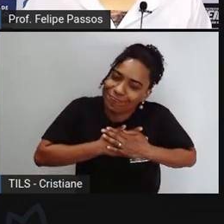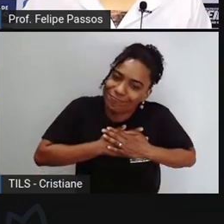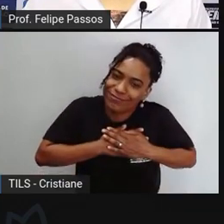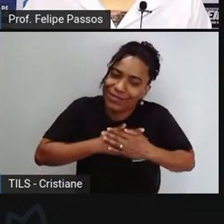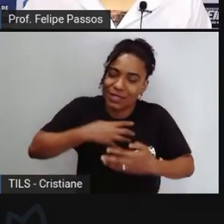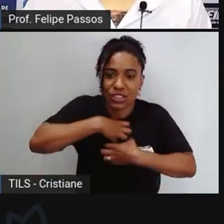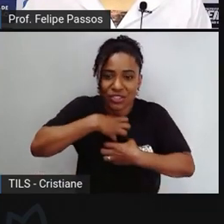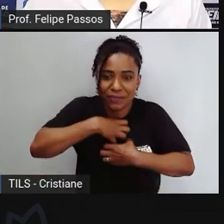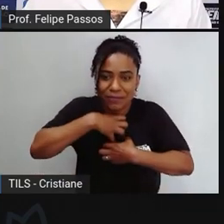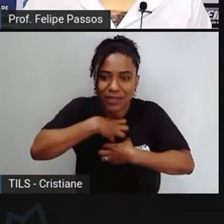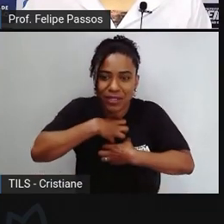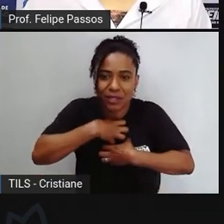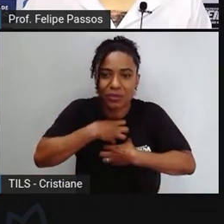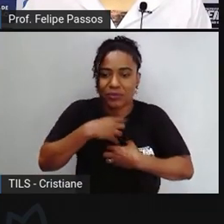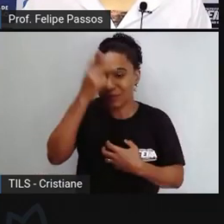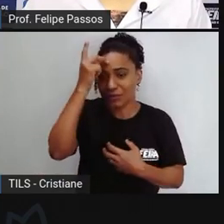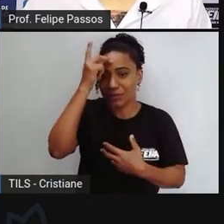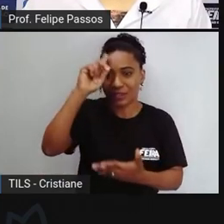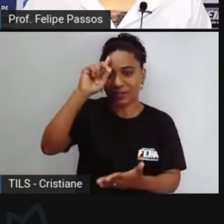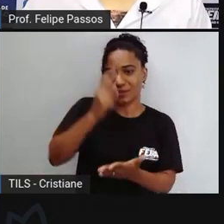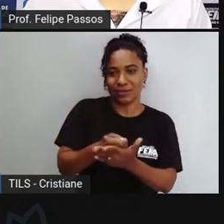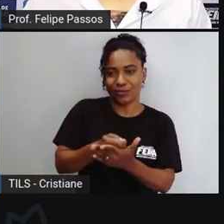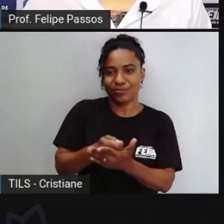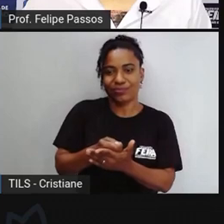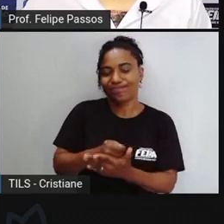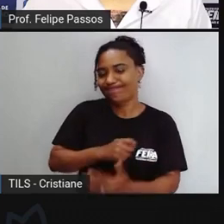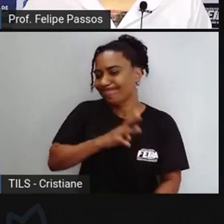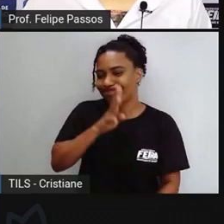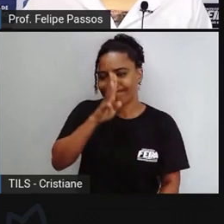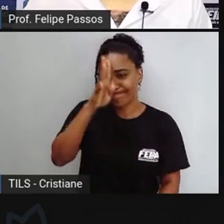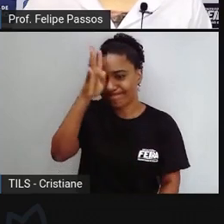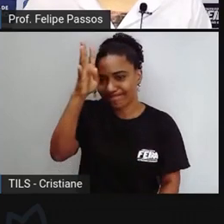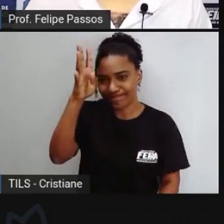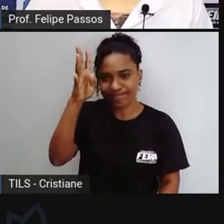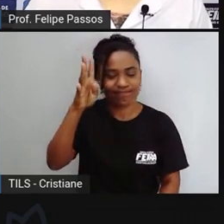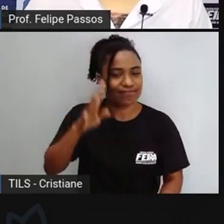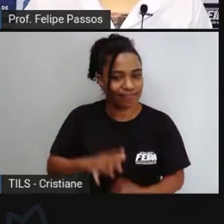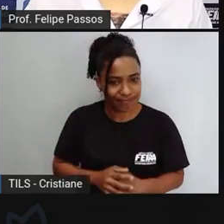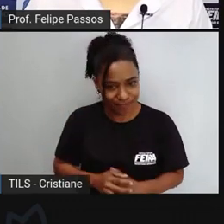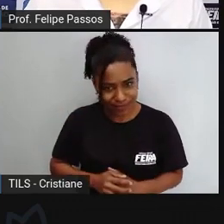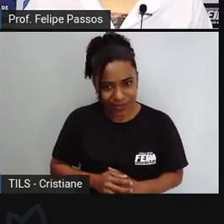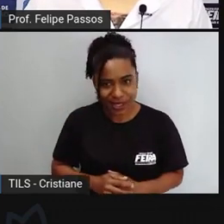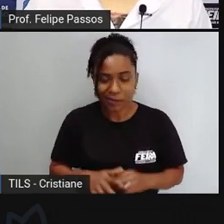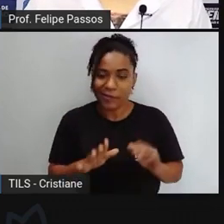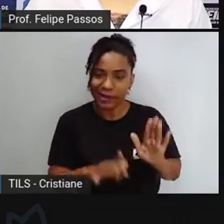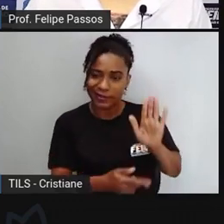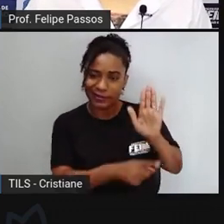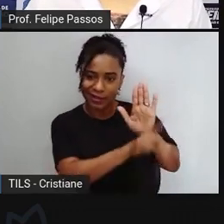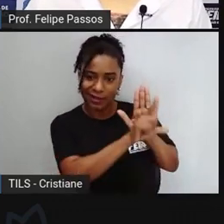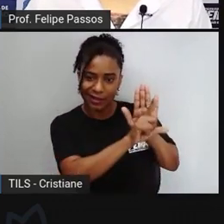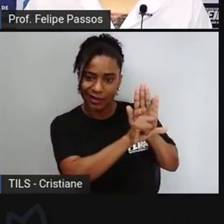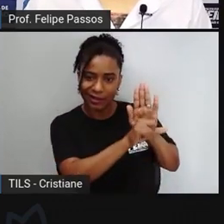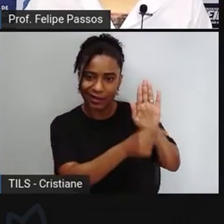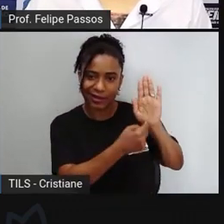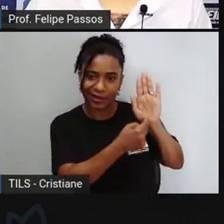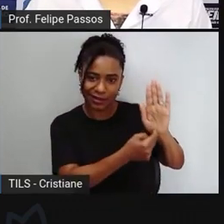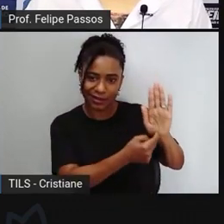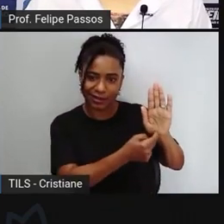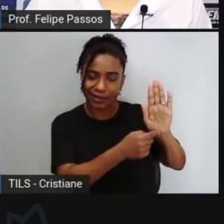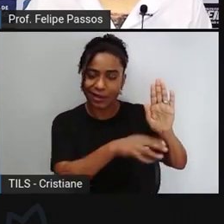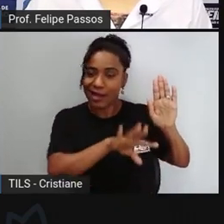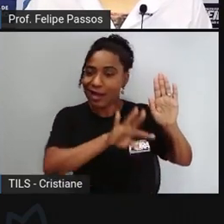aquilo que é tecnicamente analisável as áreas de